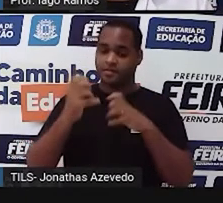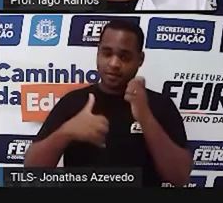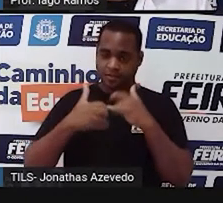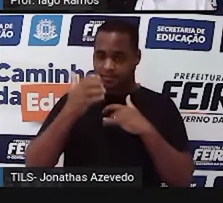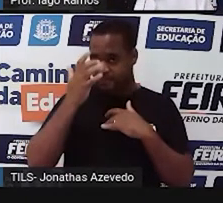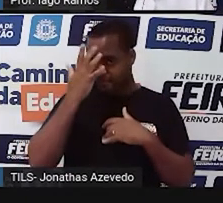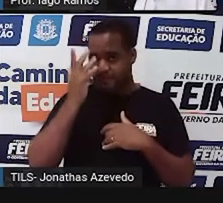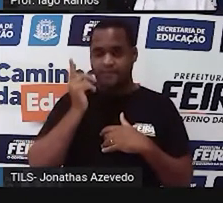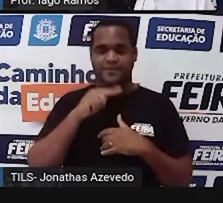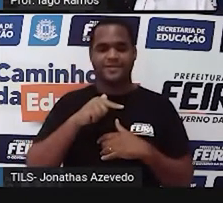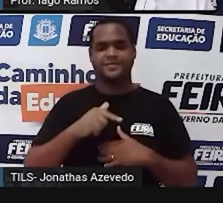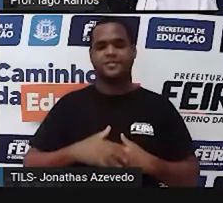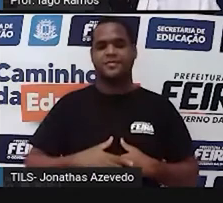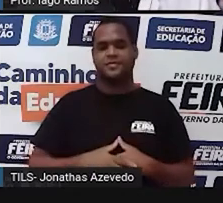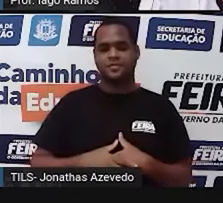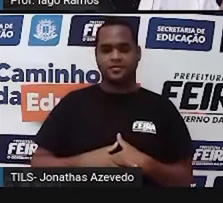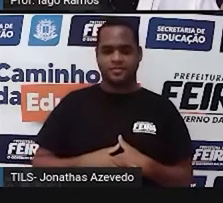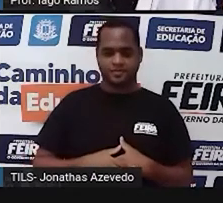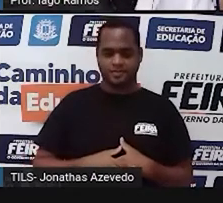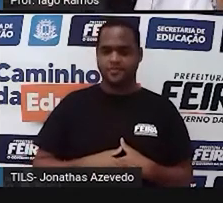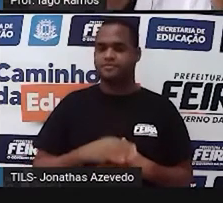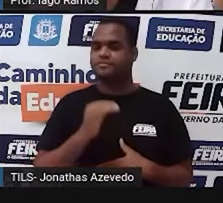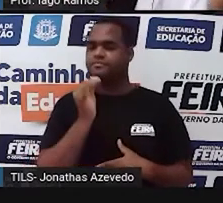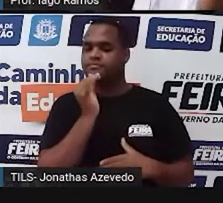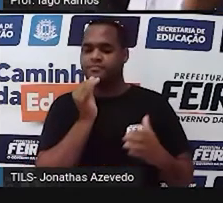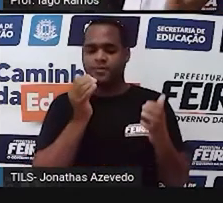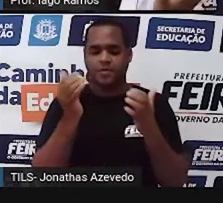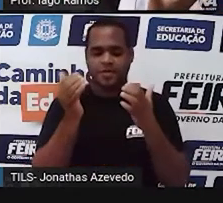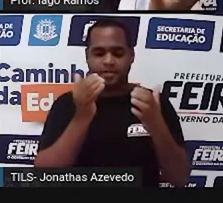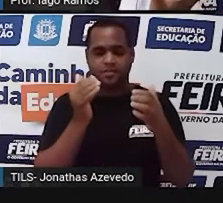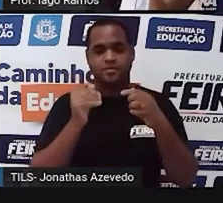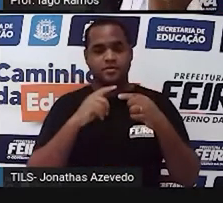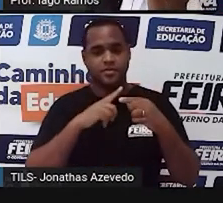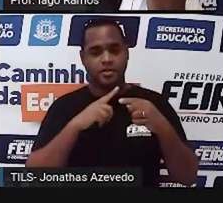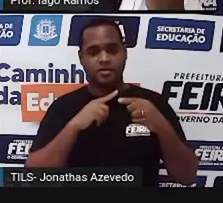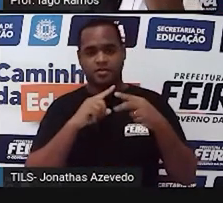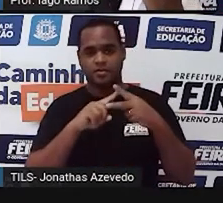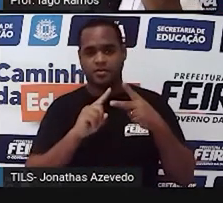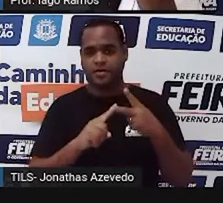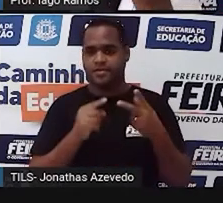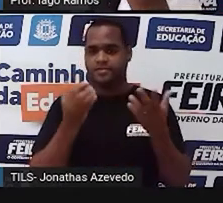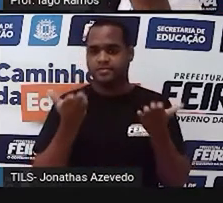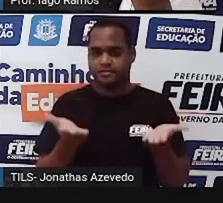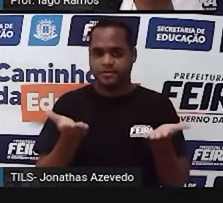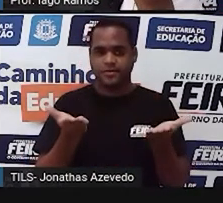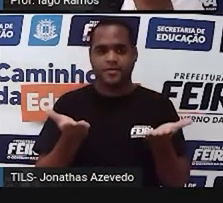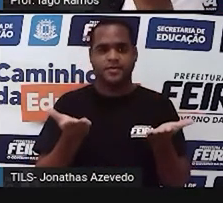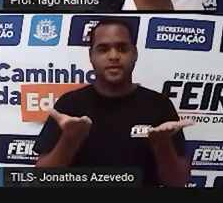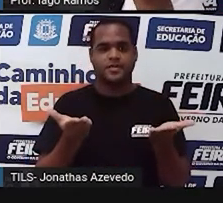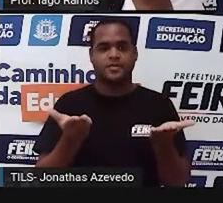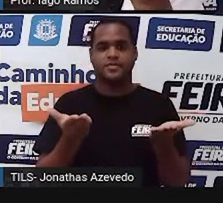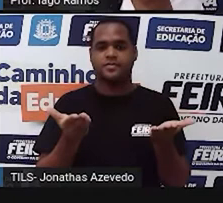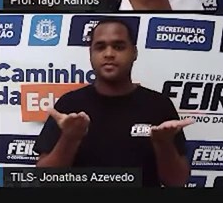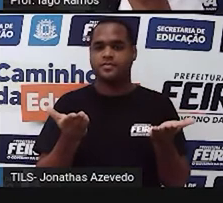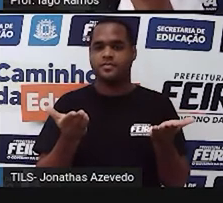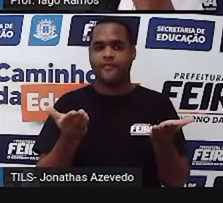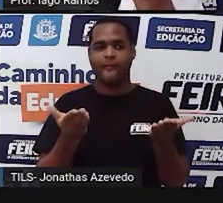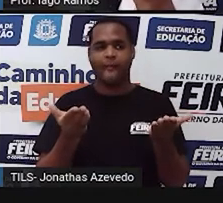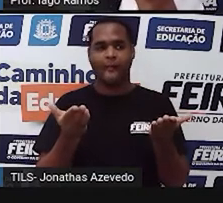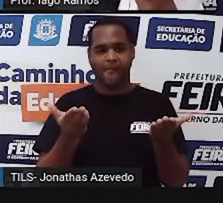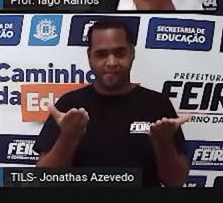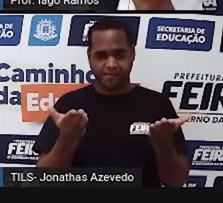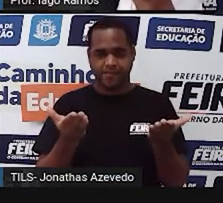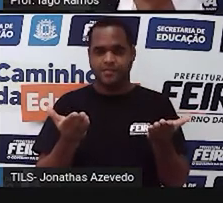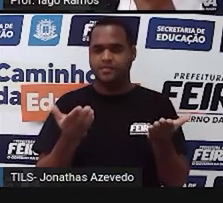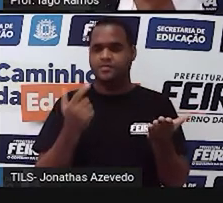fácil. A ideia é comparar. Ela tem dois pratos, opa, assim, ela tem dois pratos. E